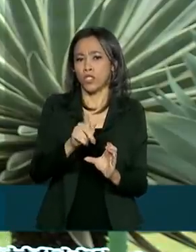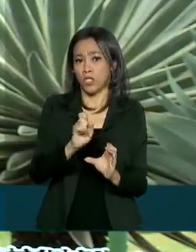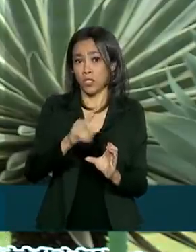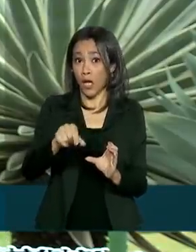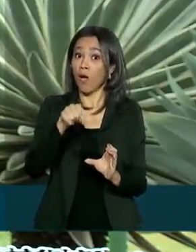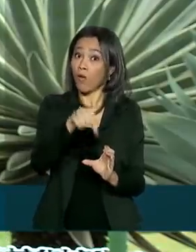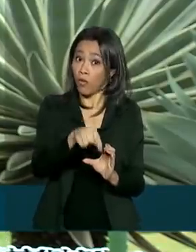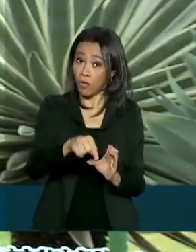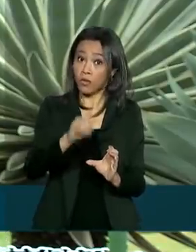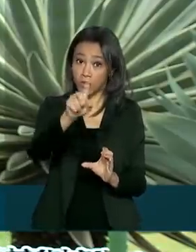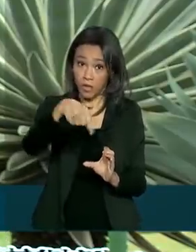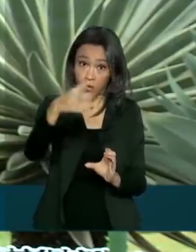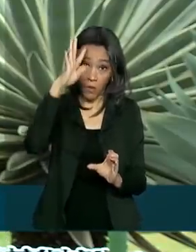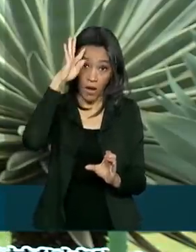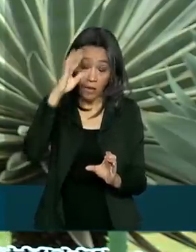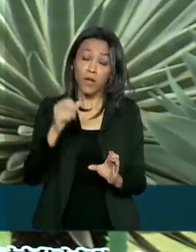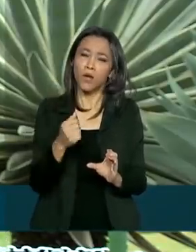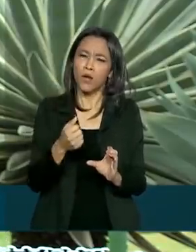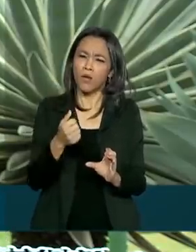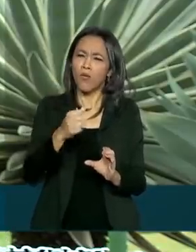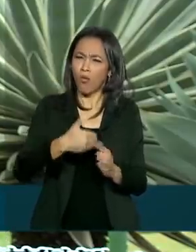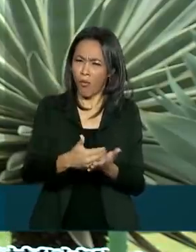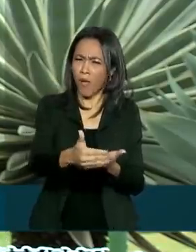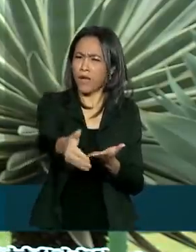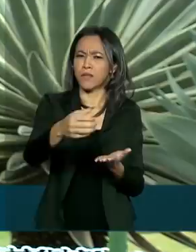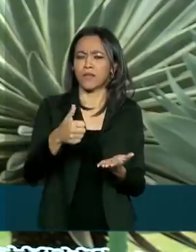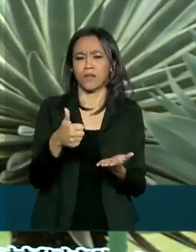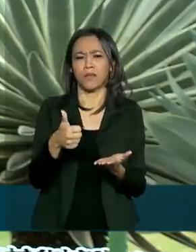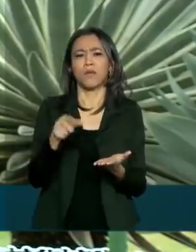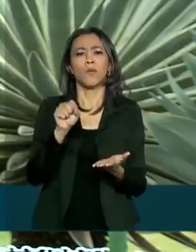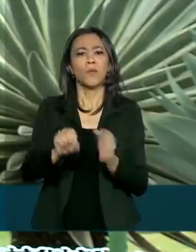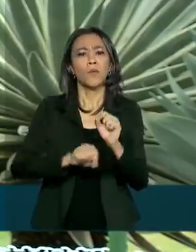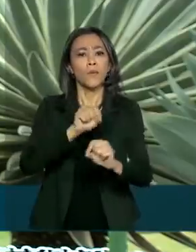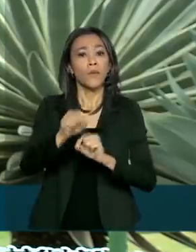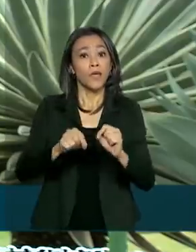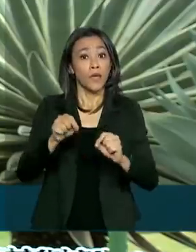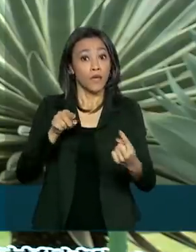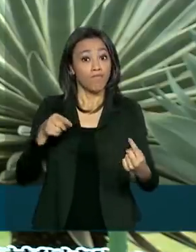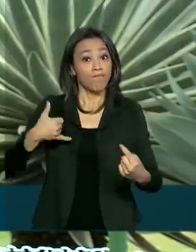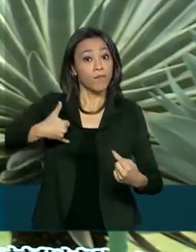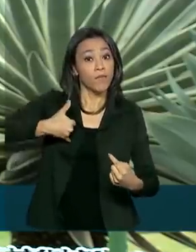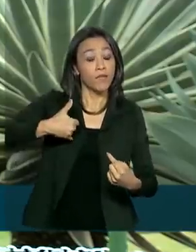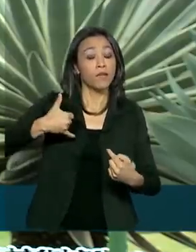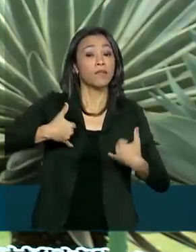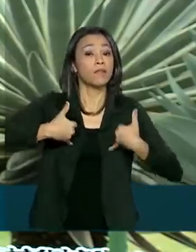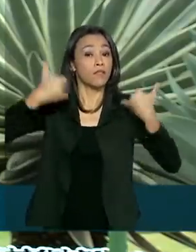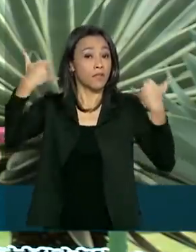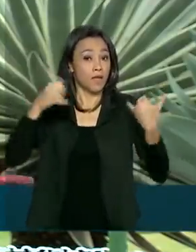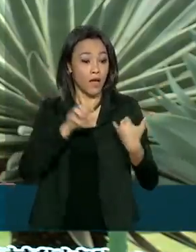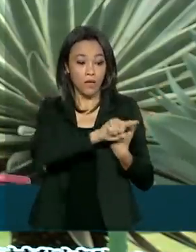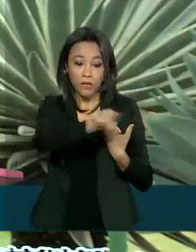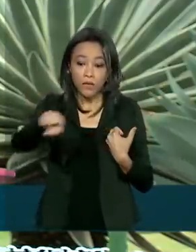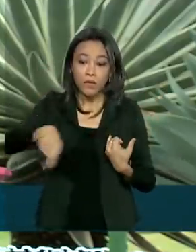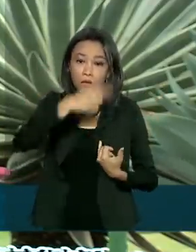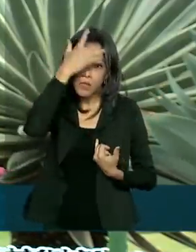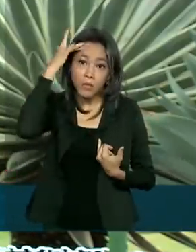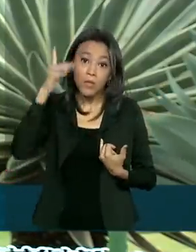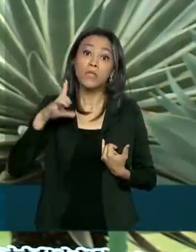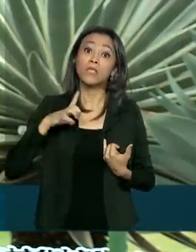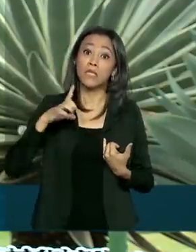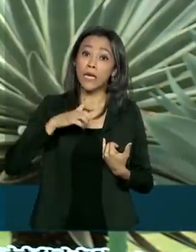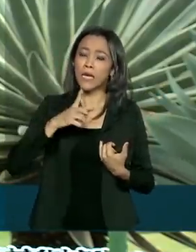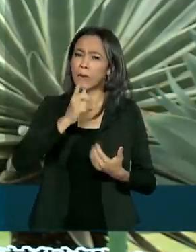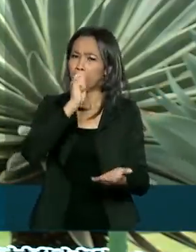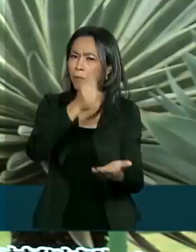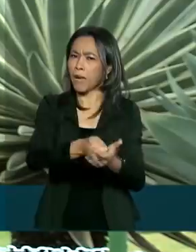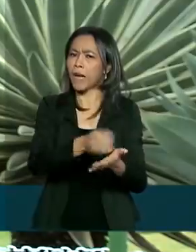13 de junho e continuará levando em consideração o mês de aniversário dos beneficiários. Ainda tem pagamento pendente